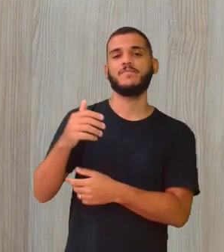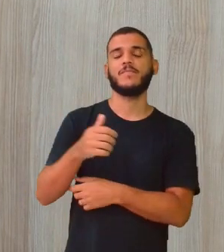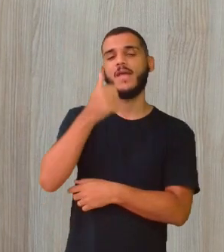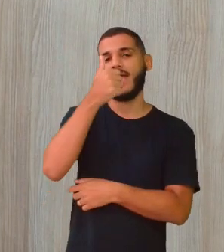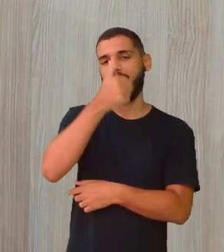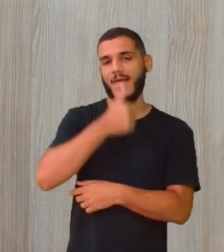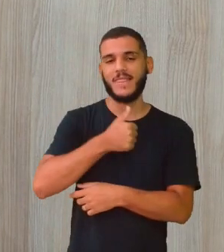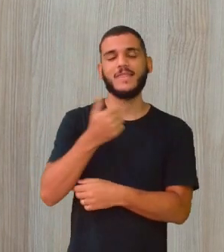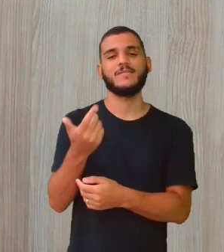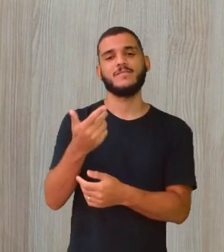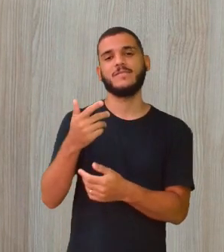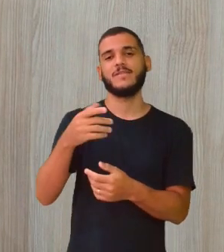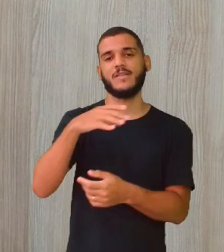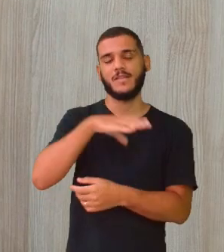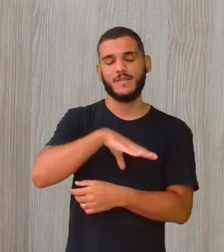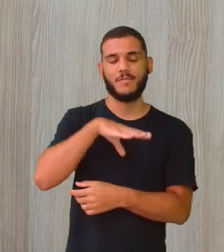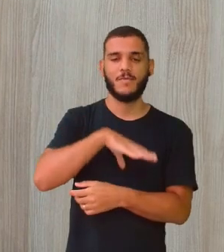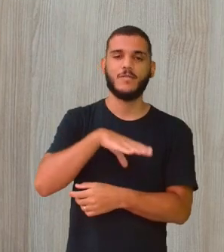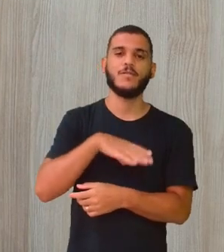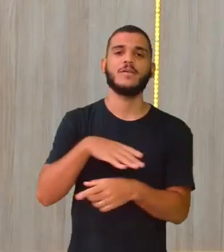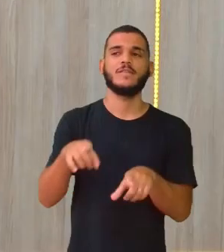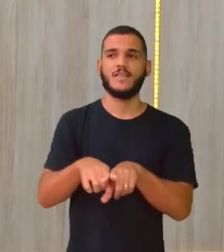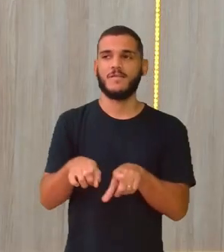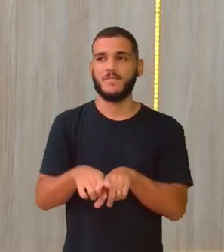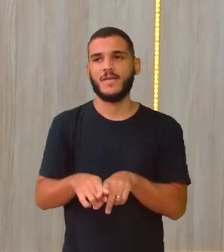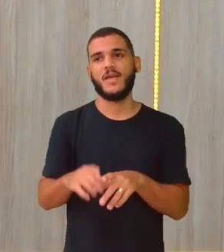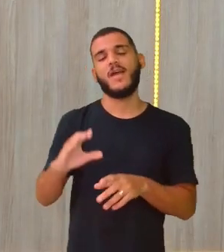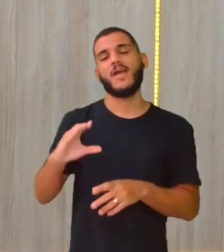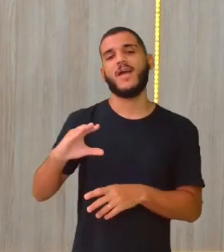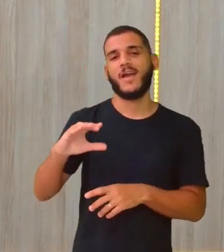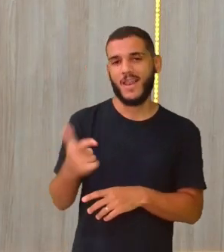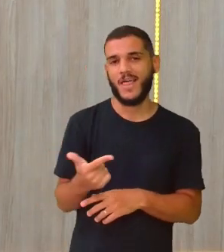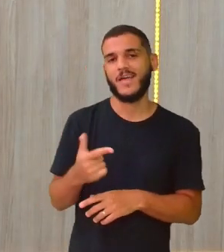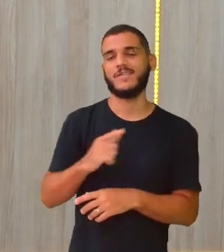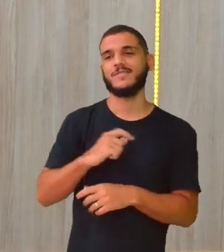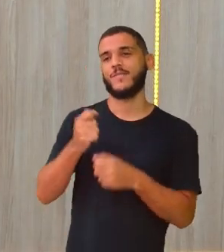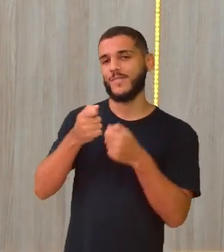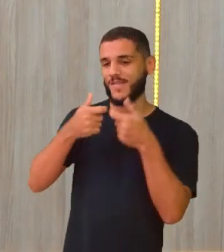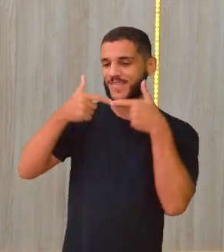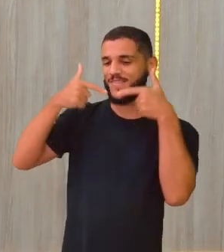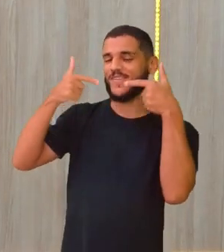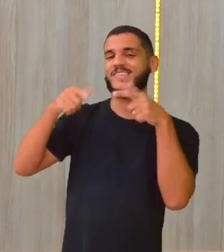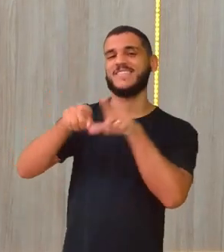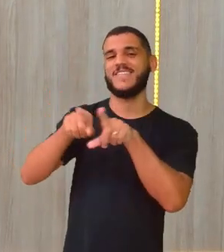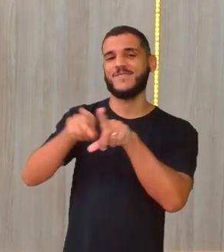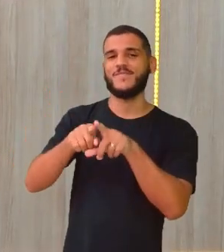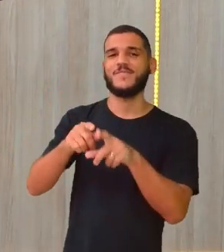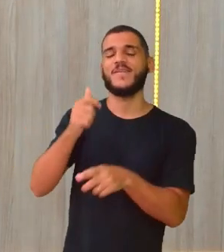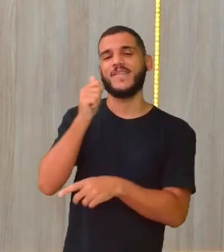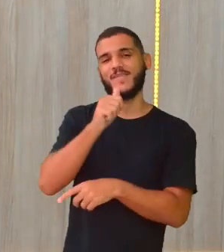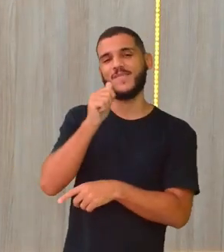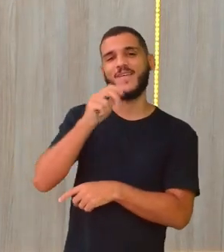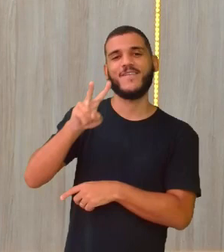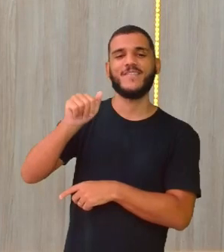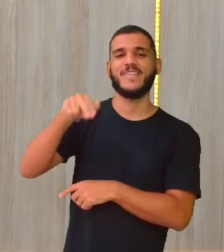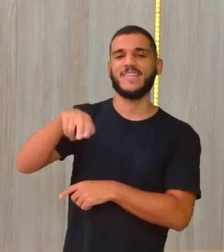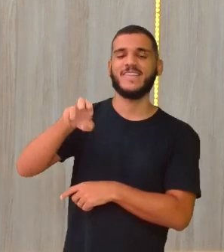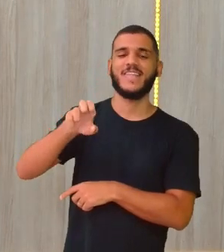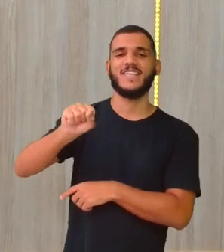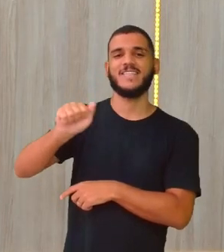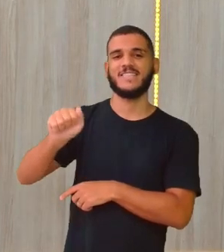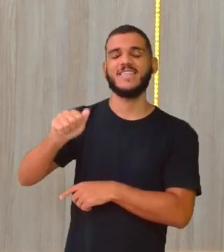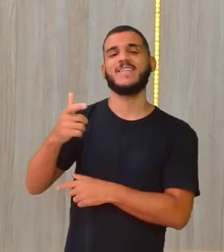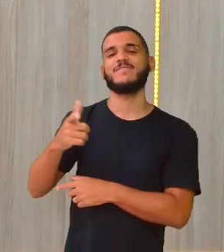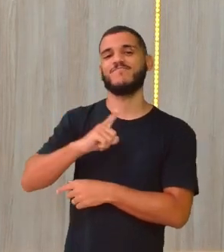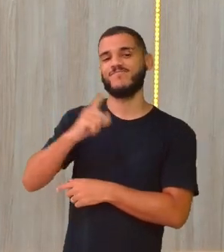conhecem, né? Claro que o Juninho quer deixar, assim, o sorriso de Vanessa na tela. Agora, a professora Viviane também, menino do céu. Esses